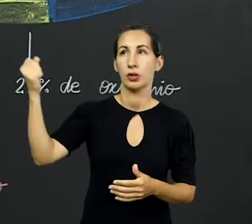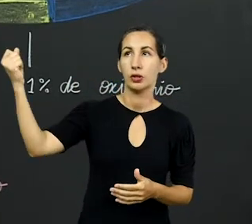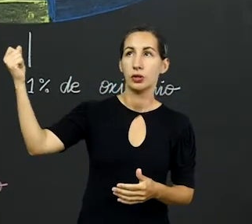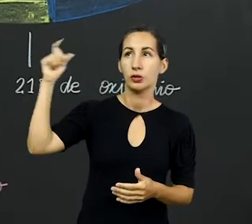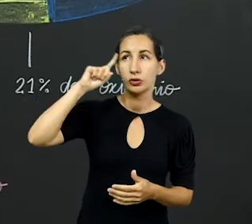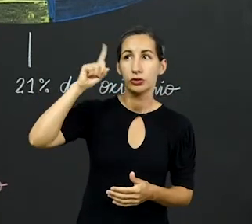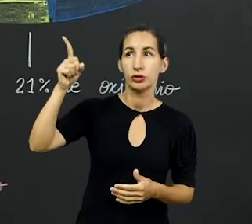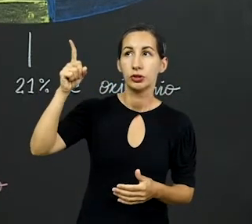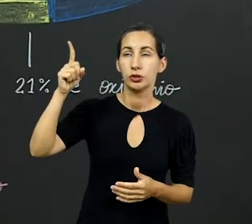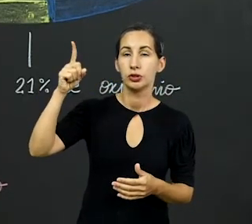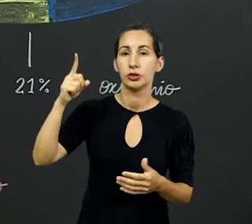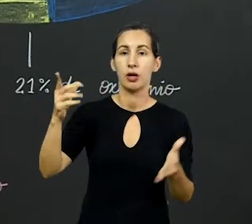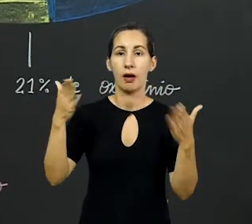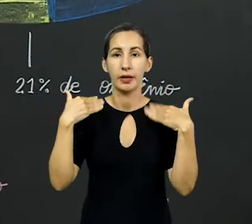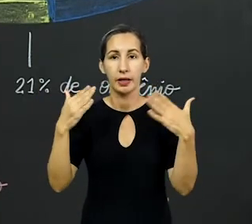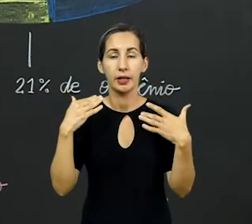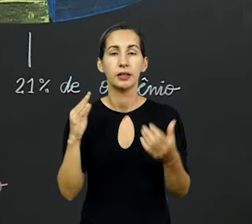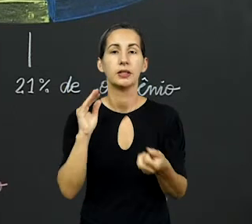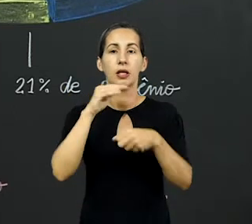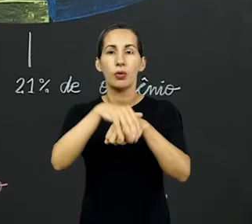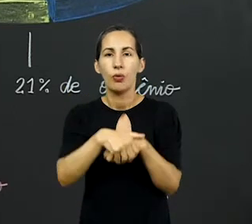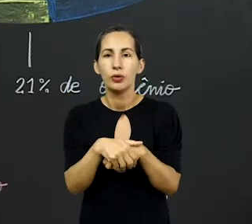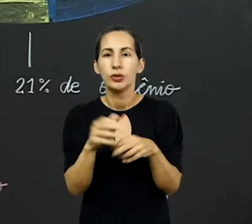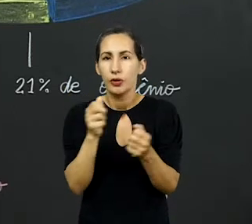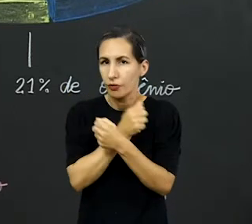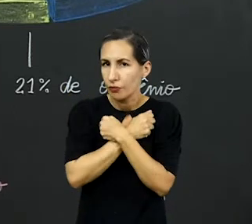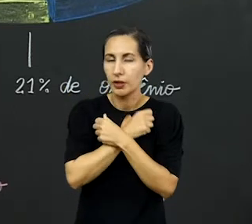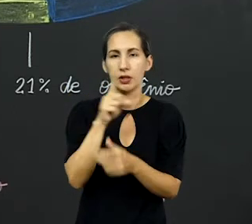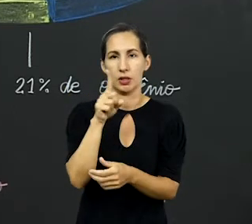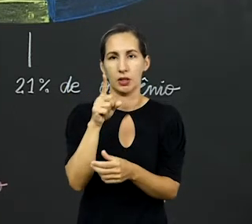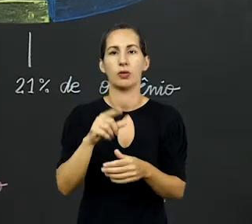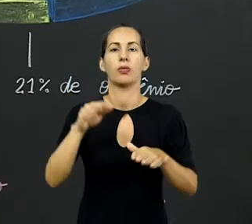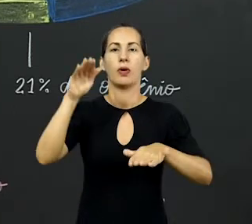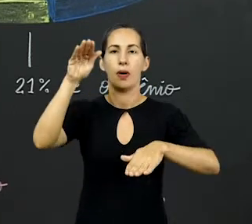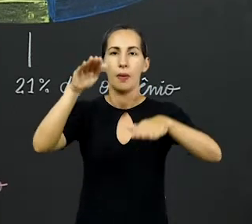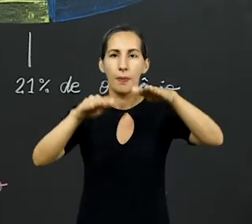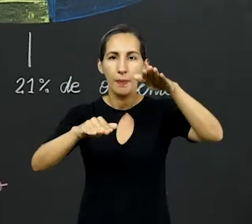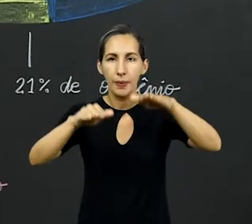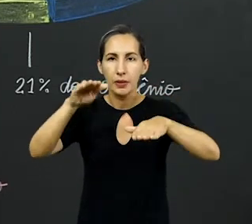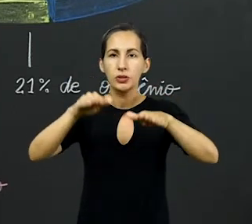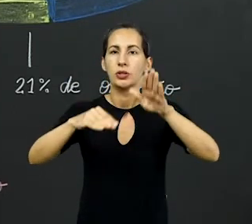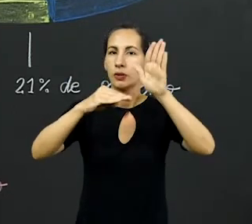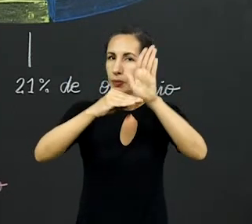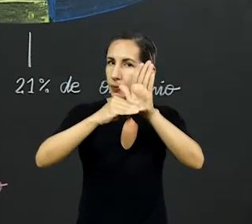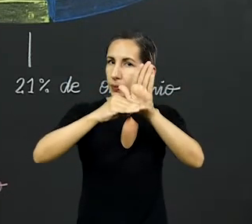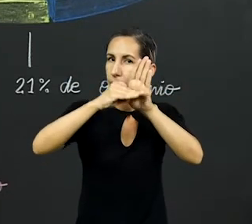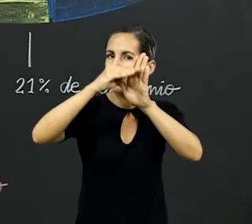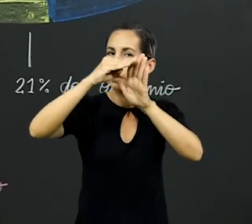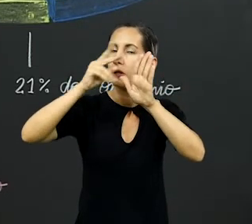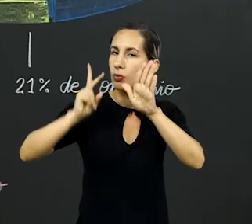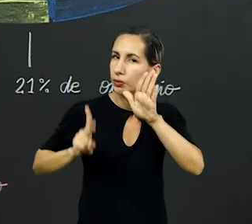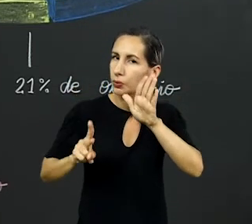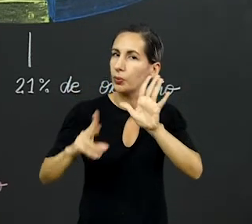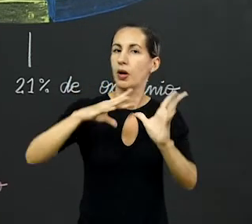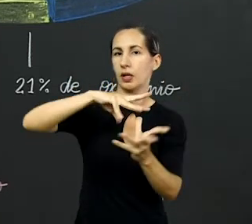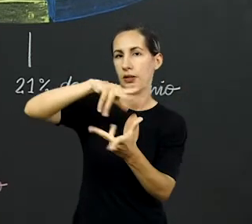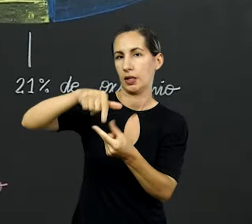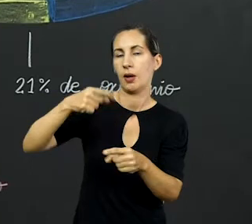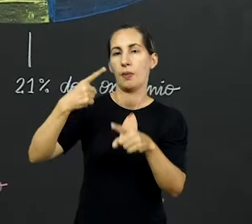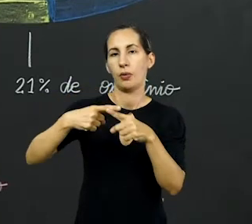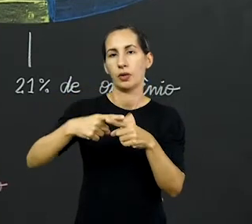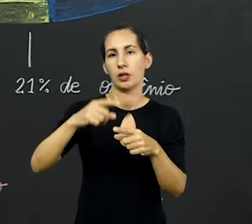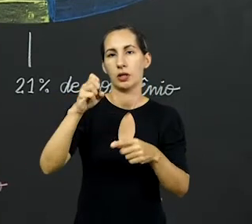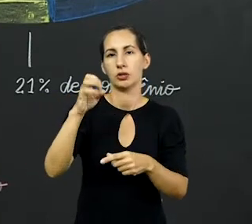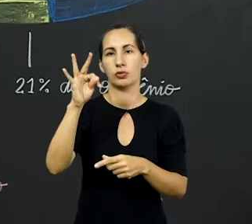muito quente, à noite, muito frio, uma coisa bem deserto? Não. A média da temperatura da terra, ela consegue ser mantida por conta